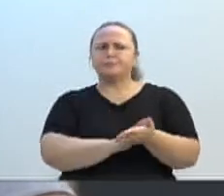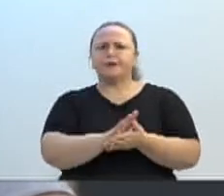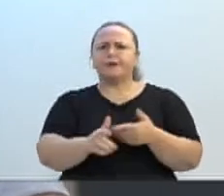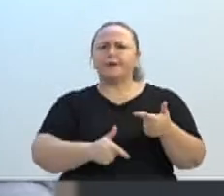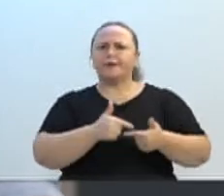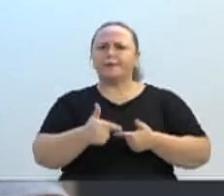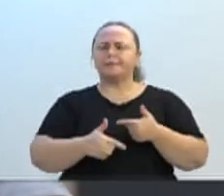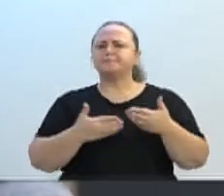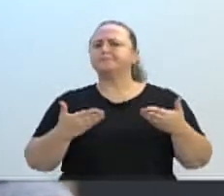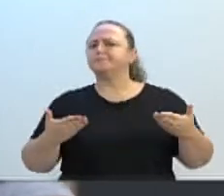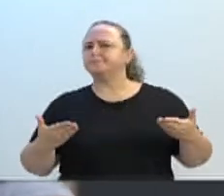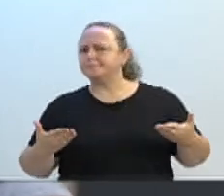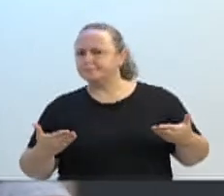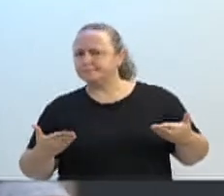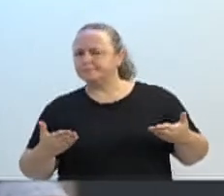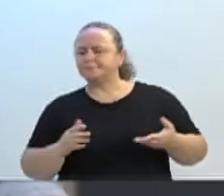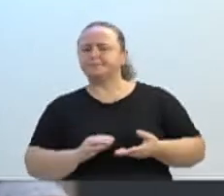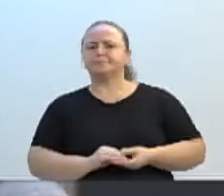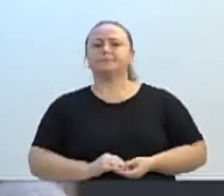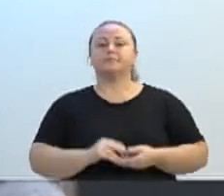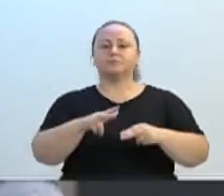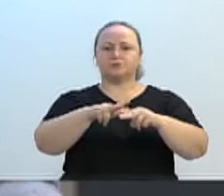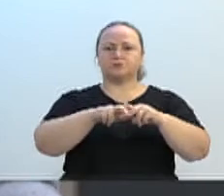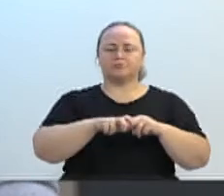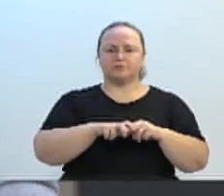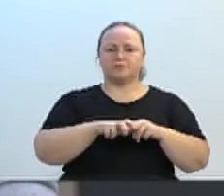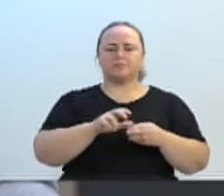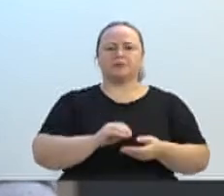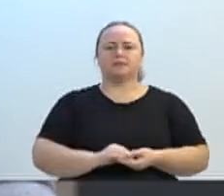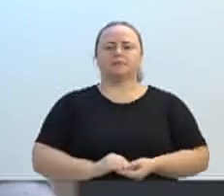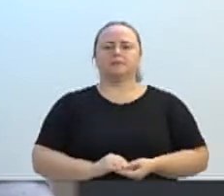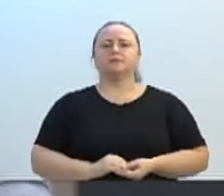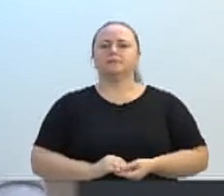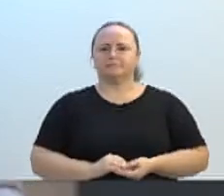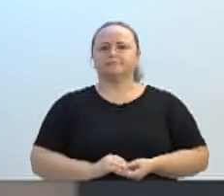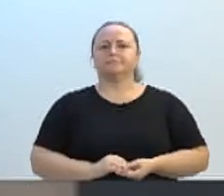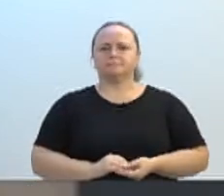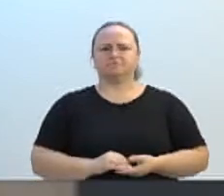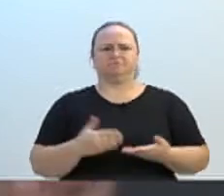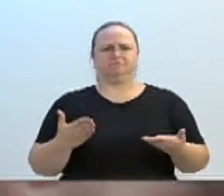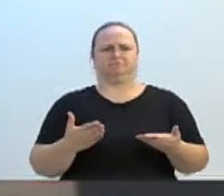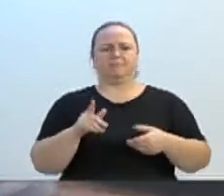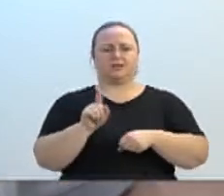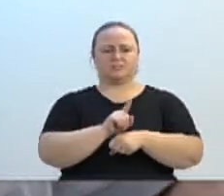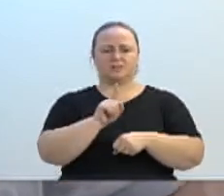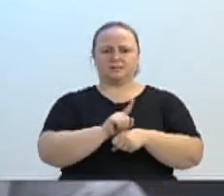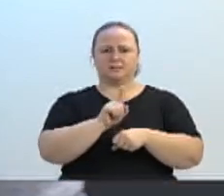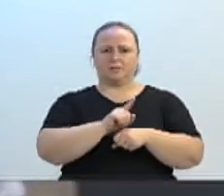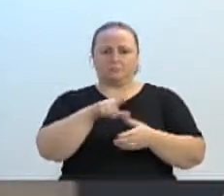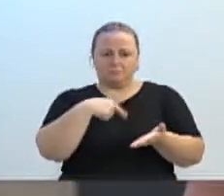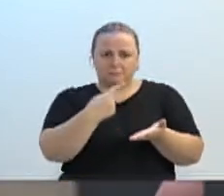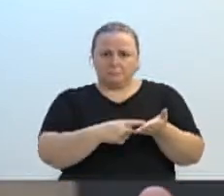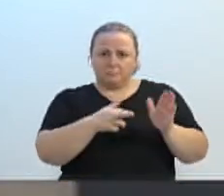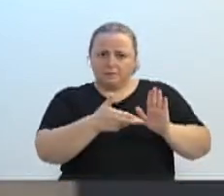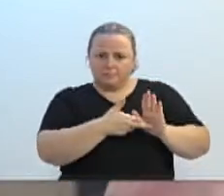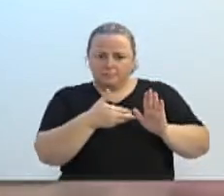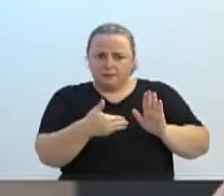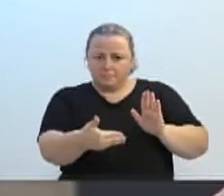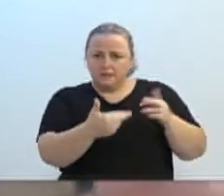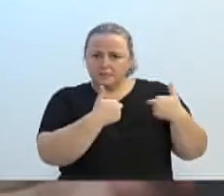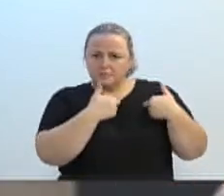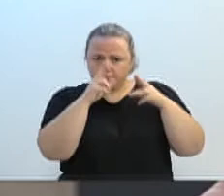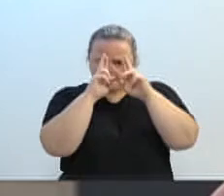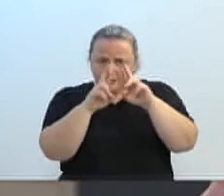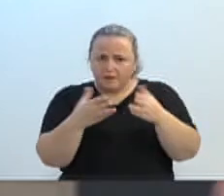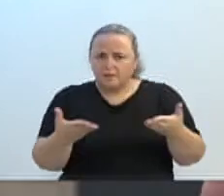até que ponto essa gestão está comprometida com o povo, com nossa cidade, ao ponto de depender do Ministério Público, ter que fazer o seu